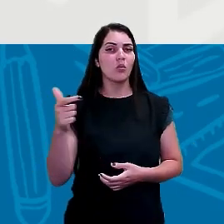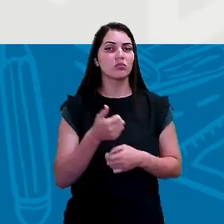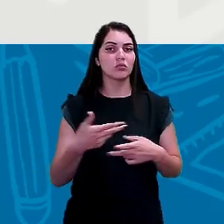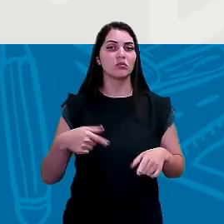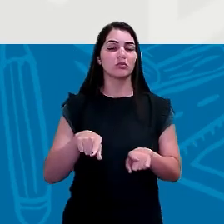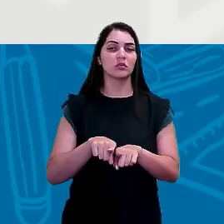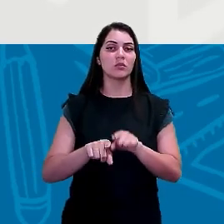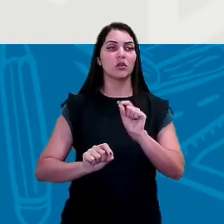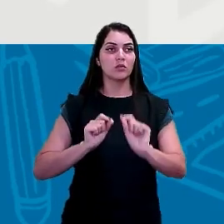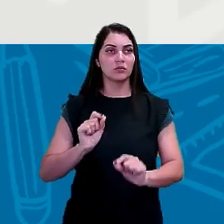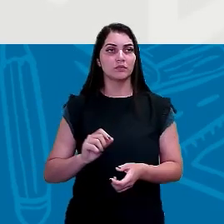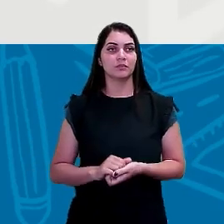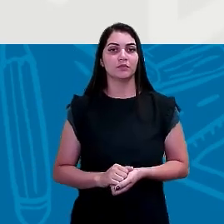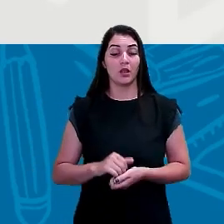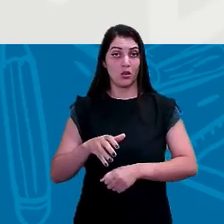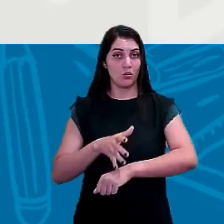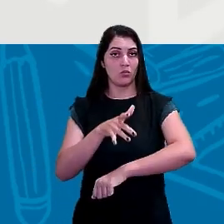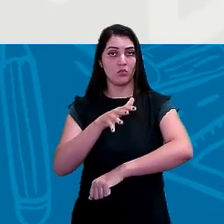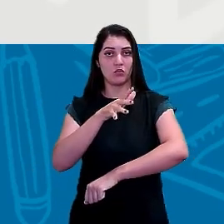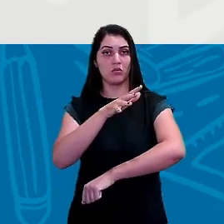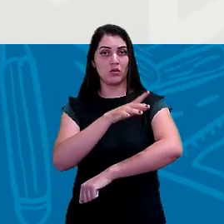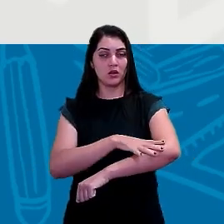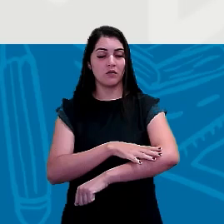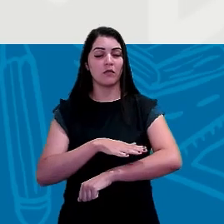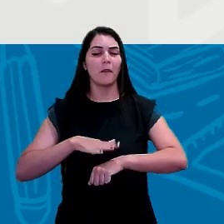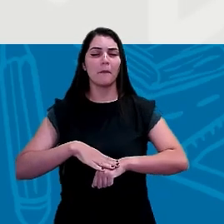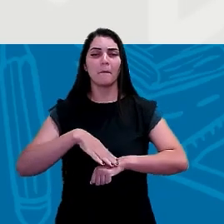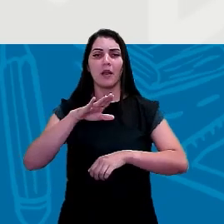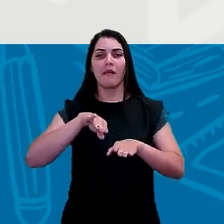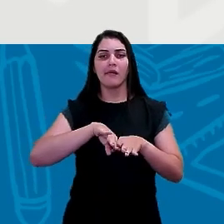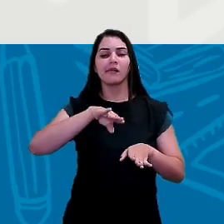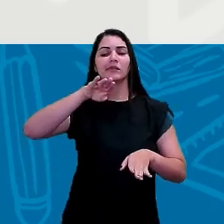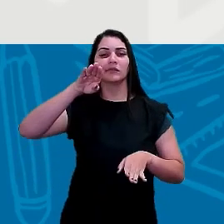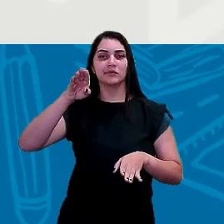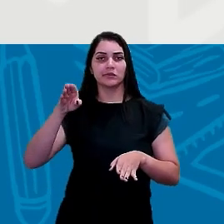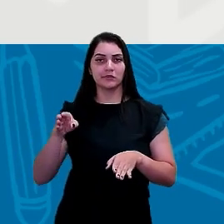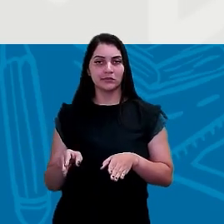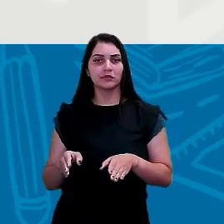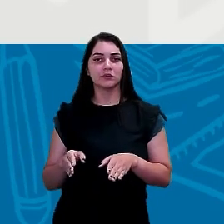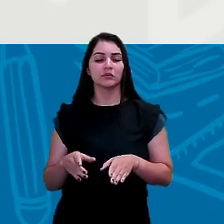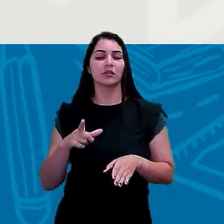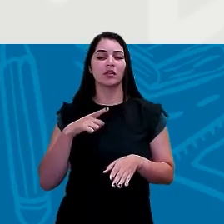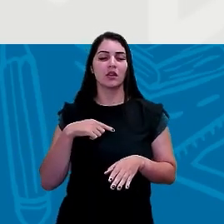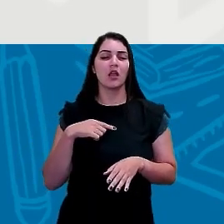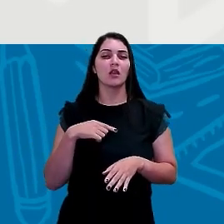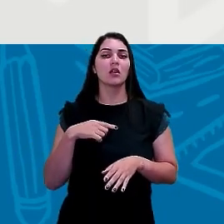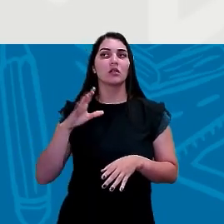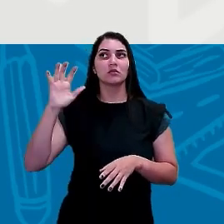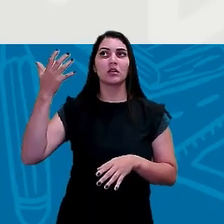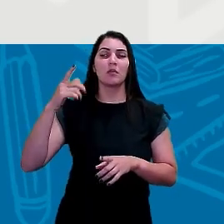também o relevo, que quanto mais alto, nós temos climas mais frios,